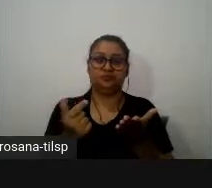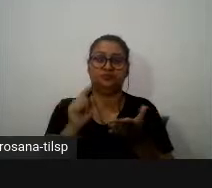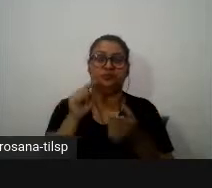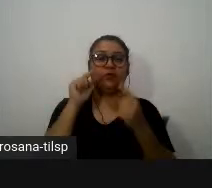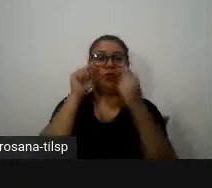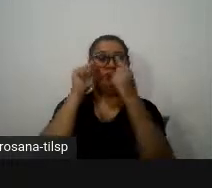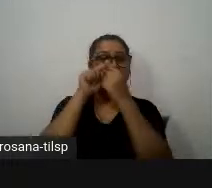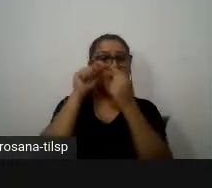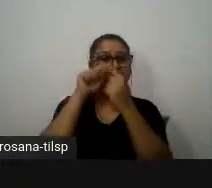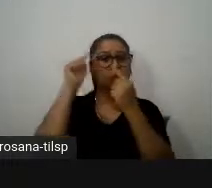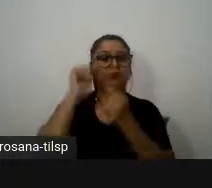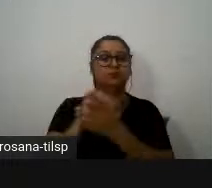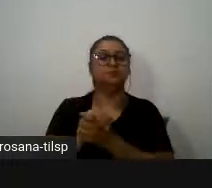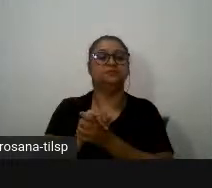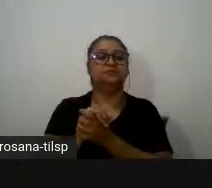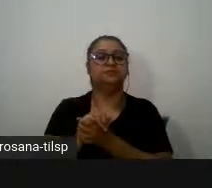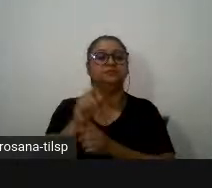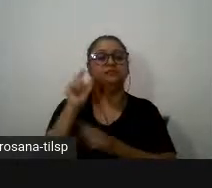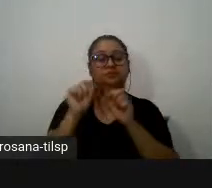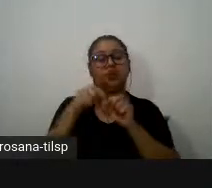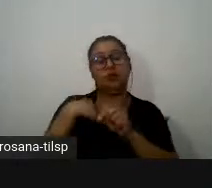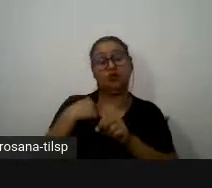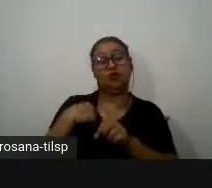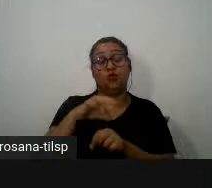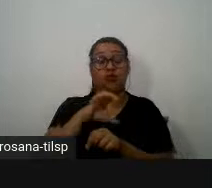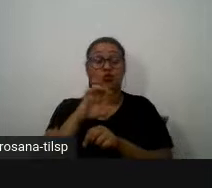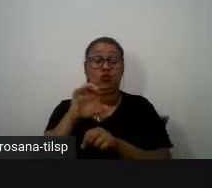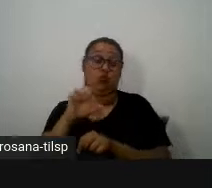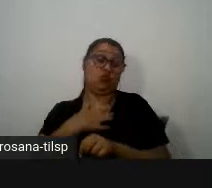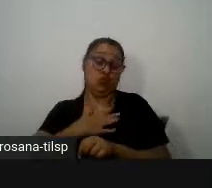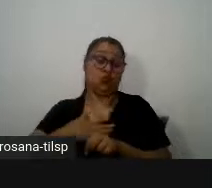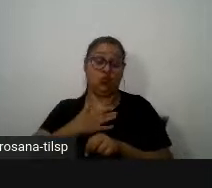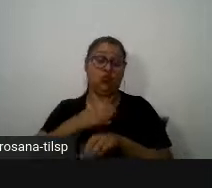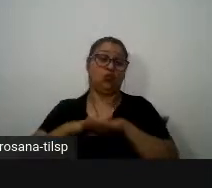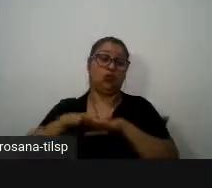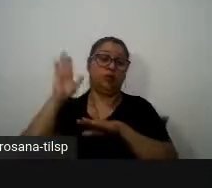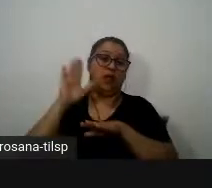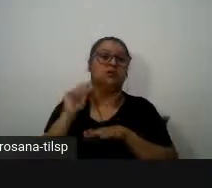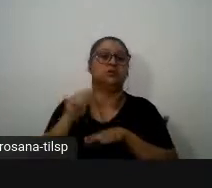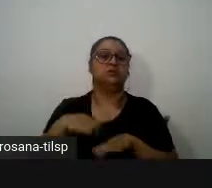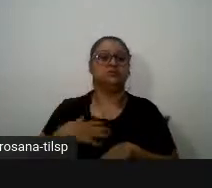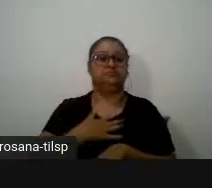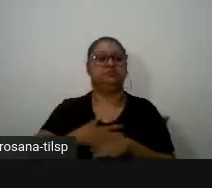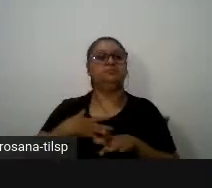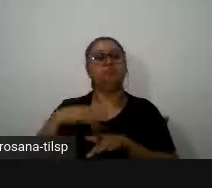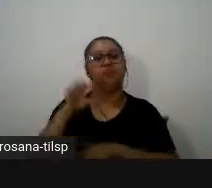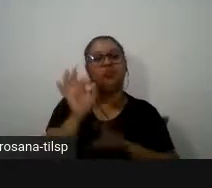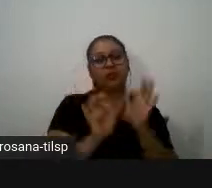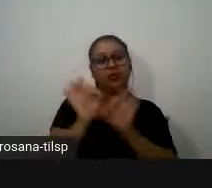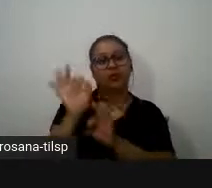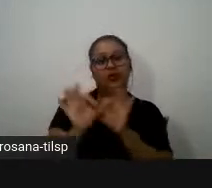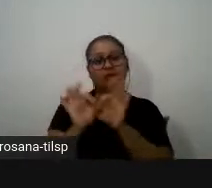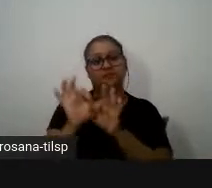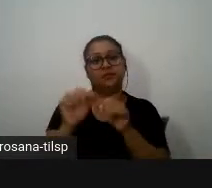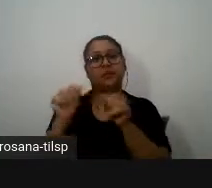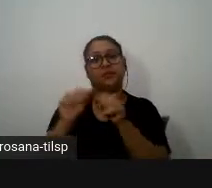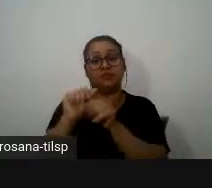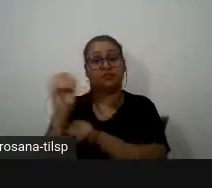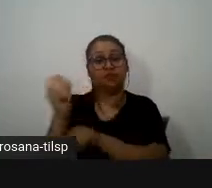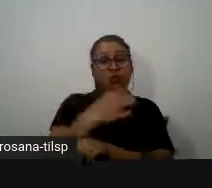de qual eu gosto muito particularmente que tem a ver com as questões de formulação reformulação